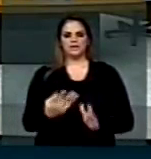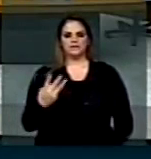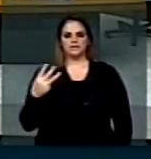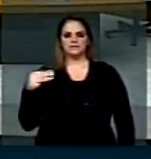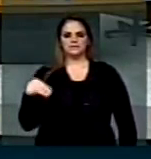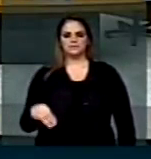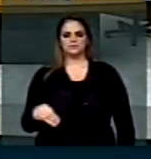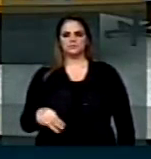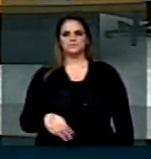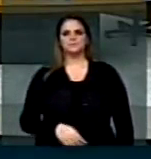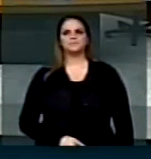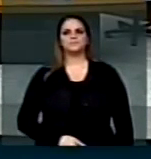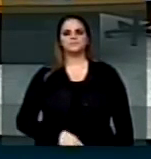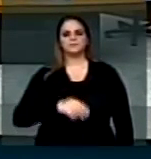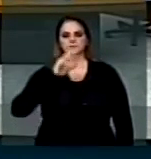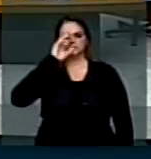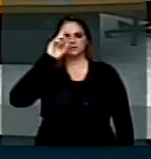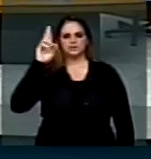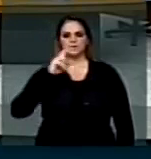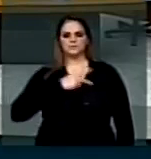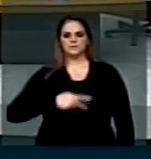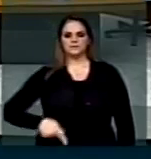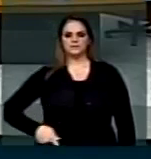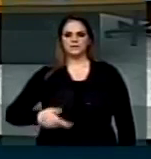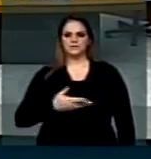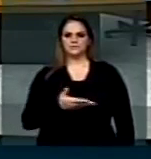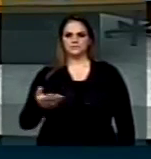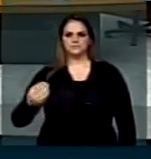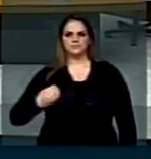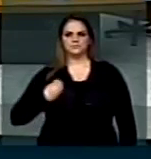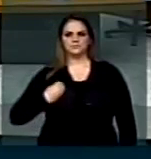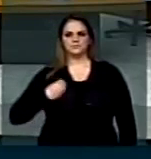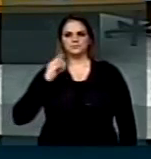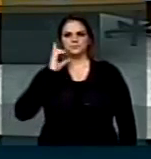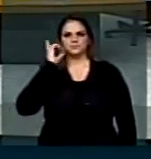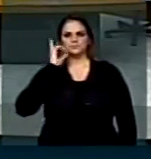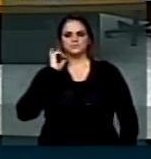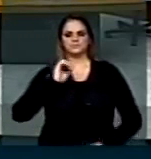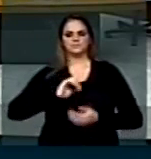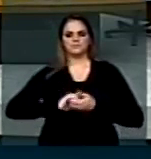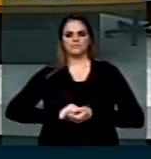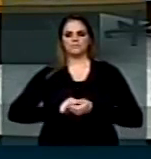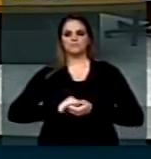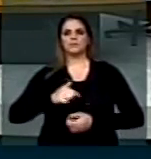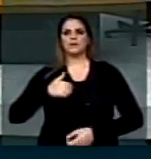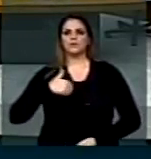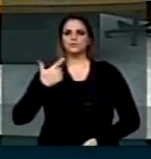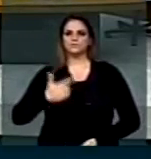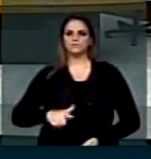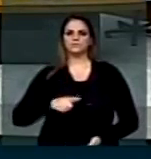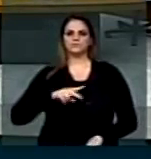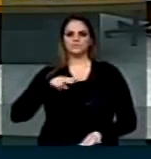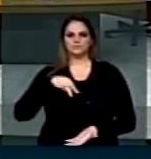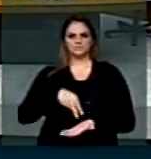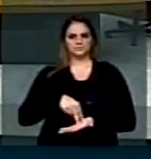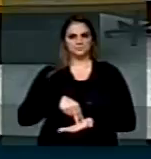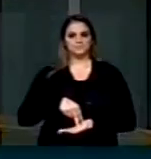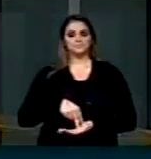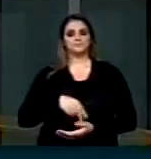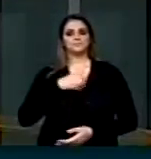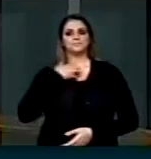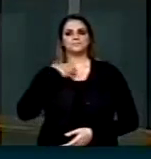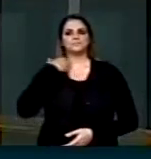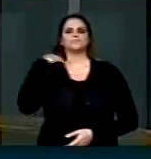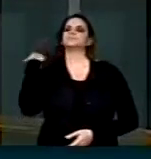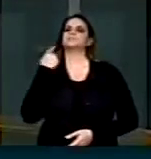Senhor Presidente, senhoras e senhores parlamentares, venho novamente a essa tribuna para dizer